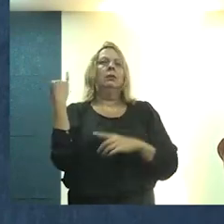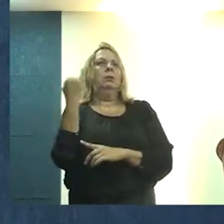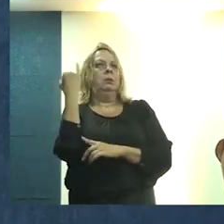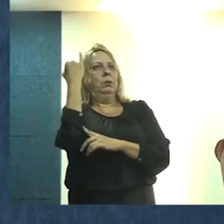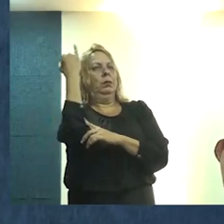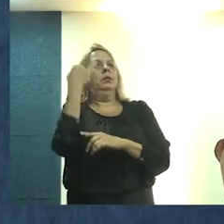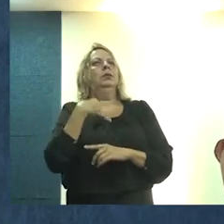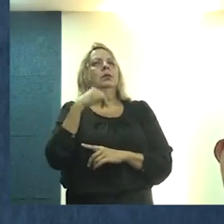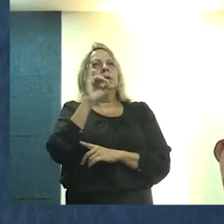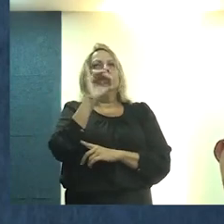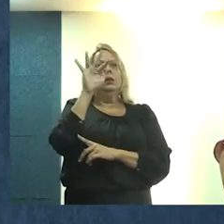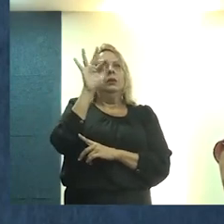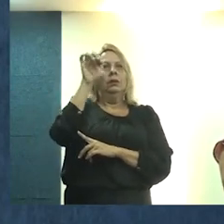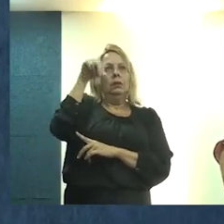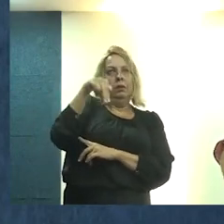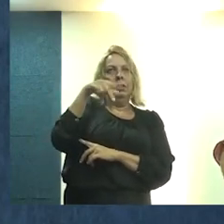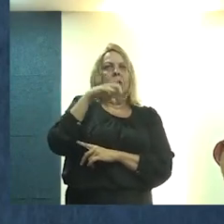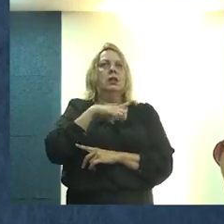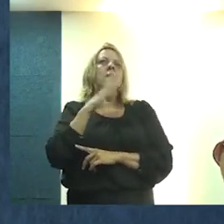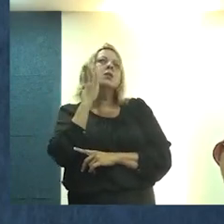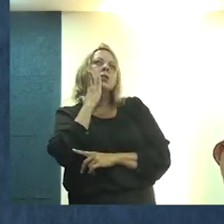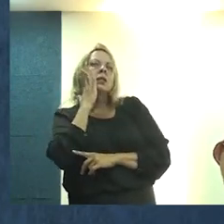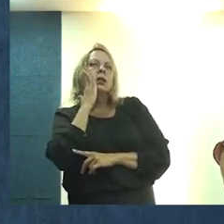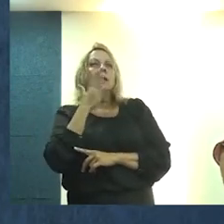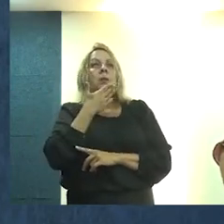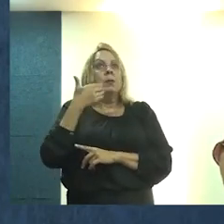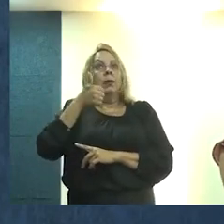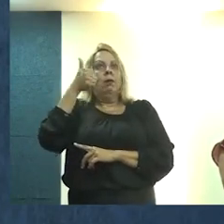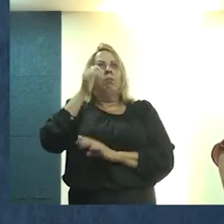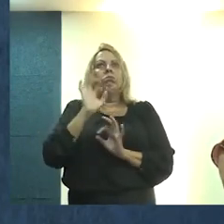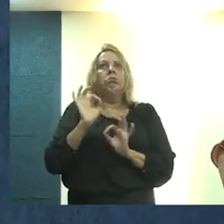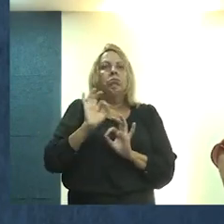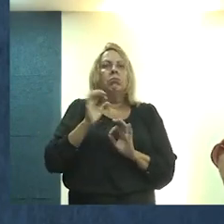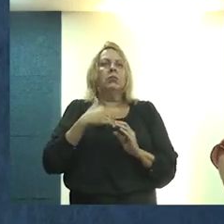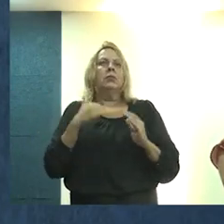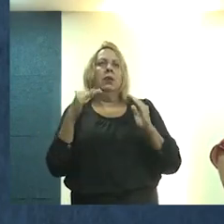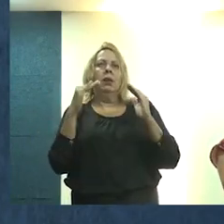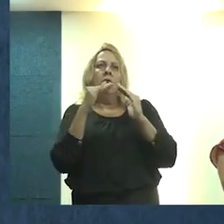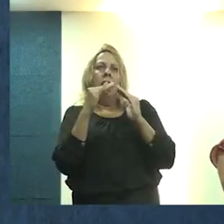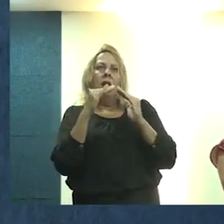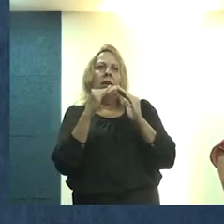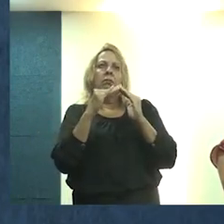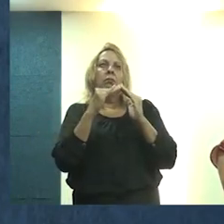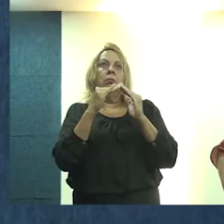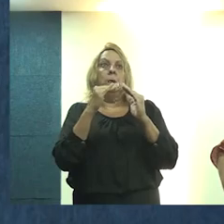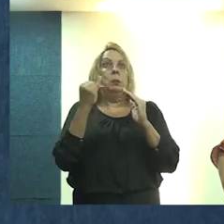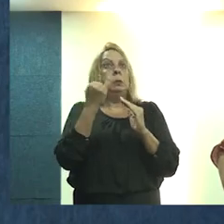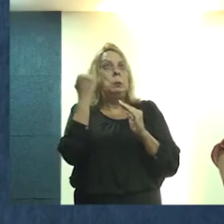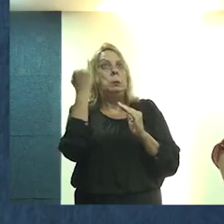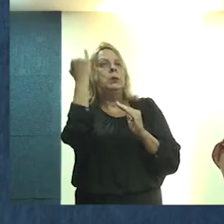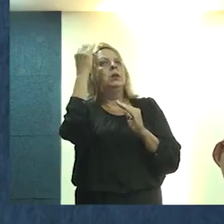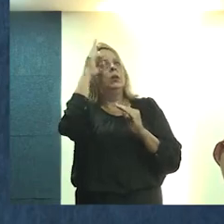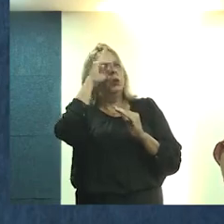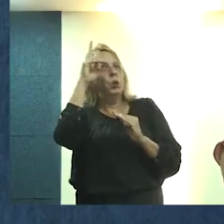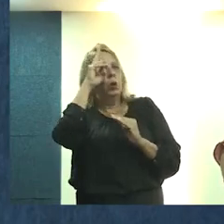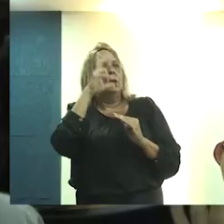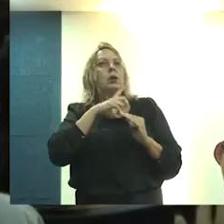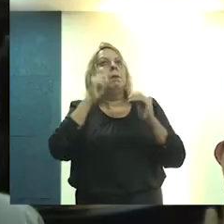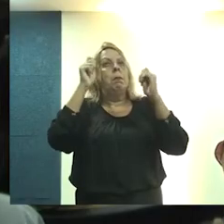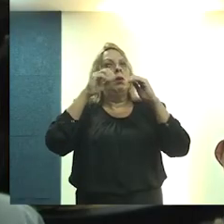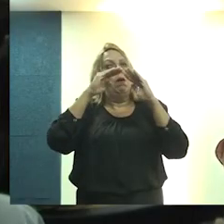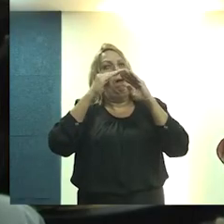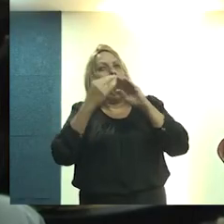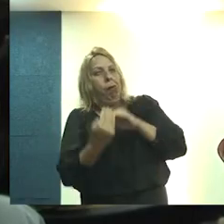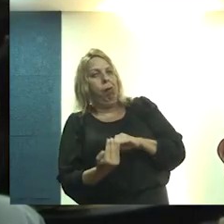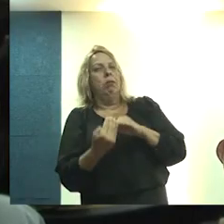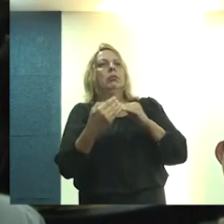o IPHAN, a gente sabe que se a gente não melhorar, Maíra, as casas que são tombadas no estado, elas podem